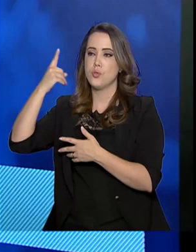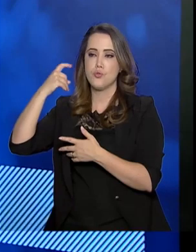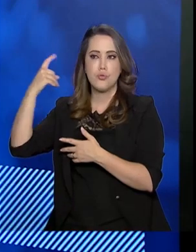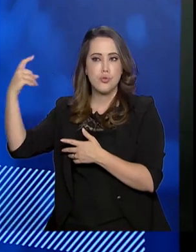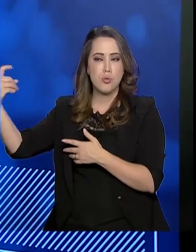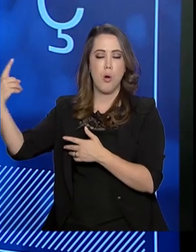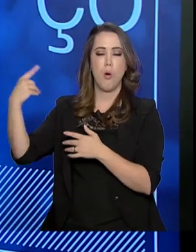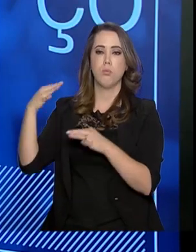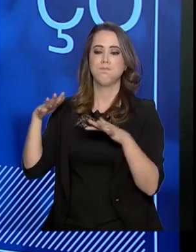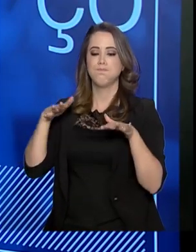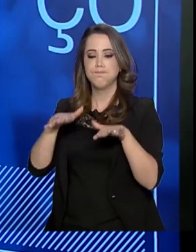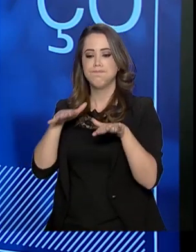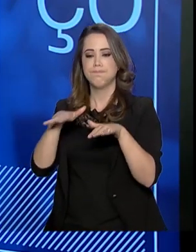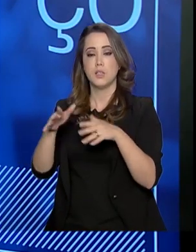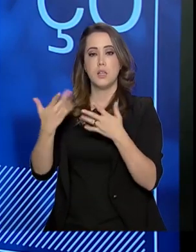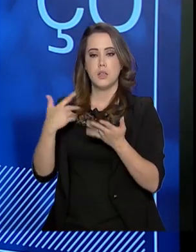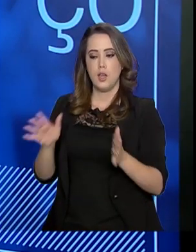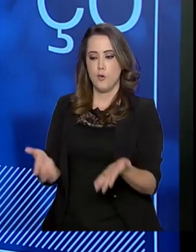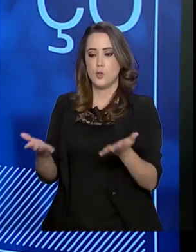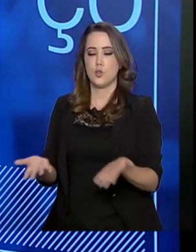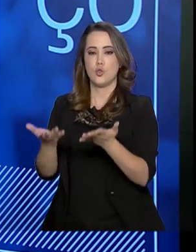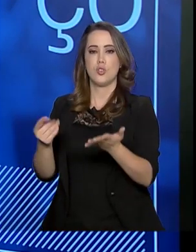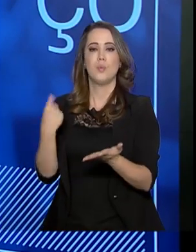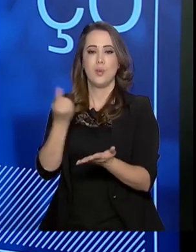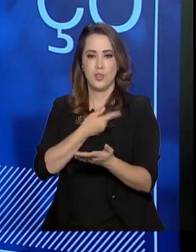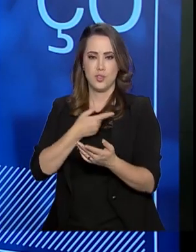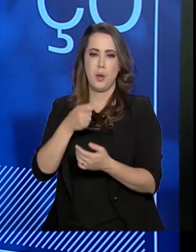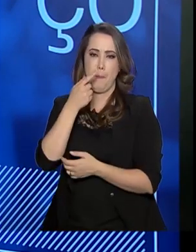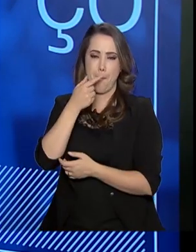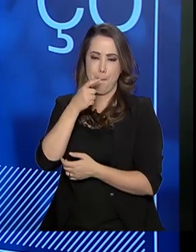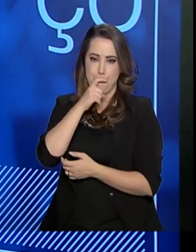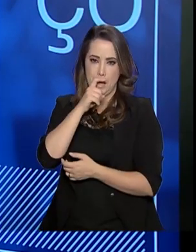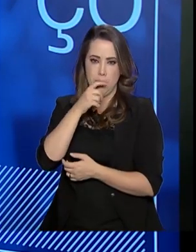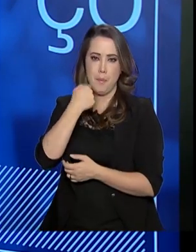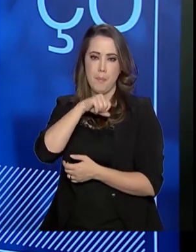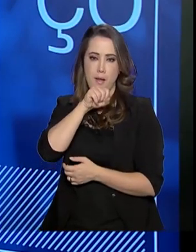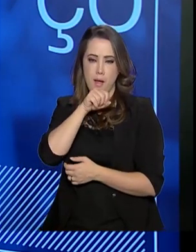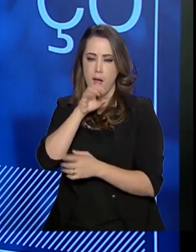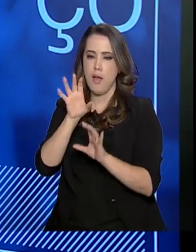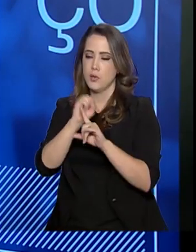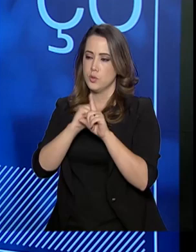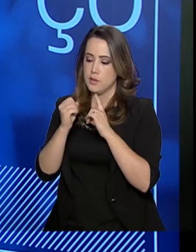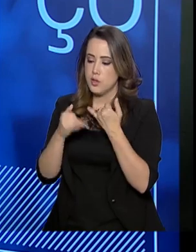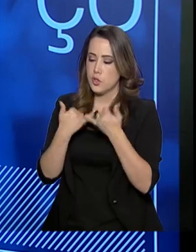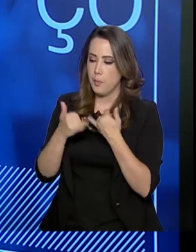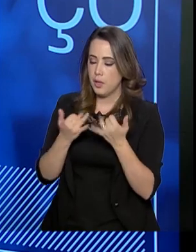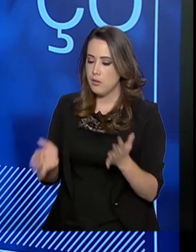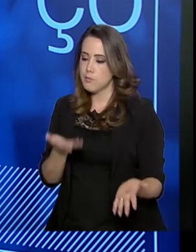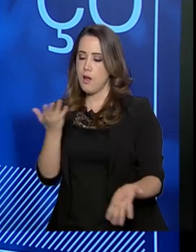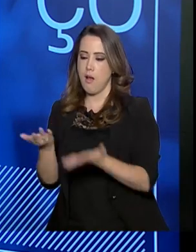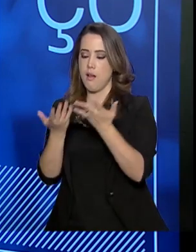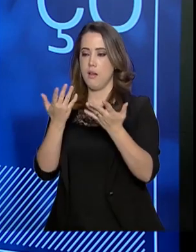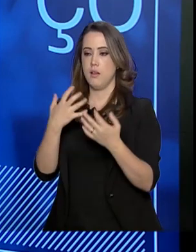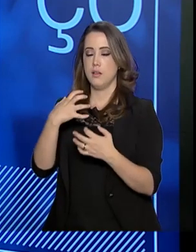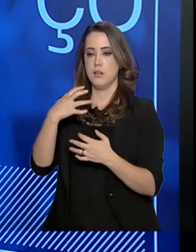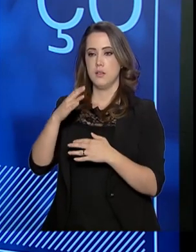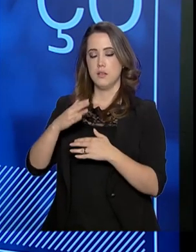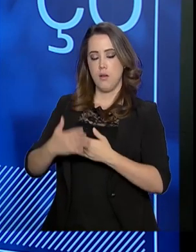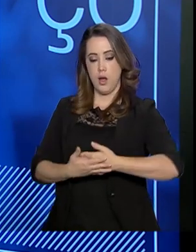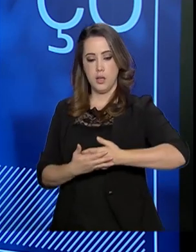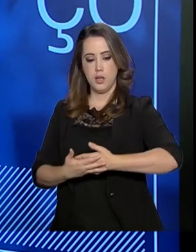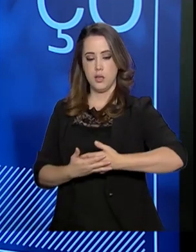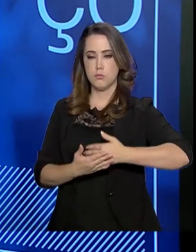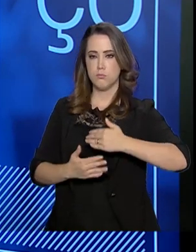estímulos que nós, como pais e mães, fazemos, que a sociedade que brinca faz, que tudo isso acontece, a criança vai formando. Então, nesse